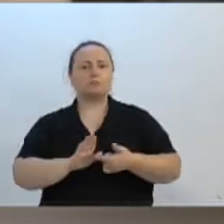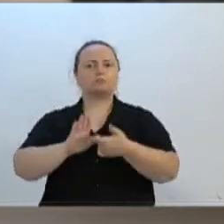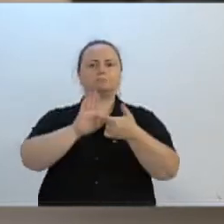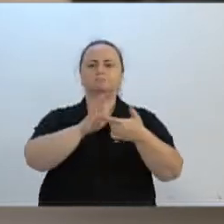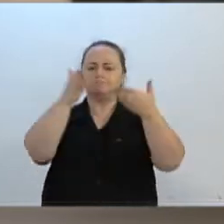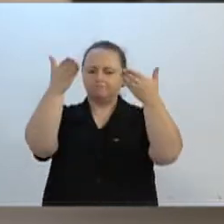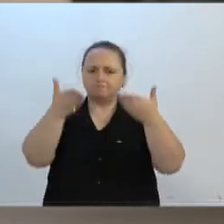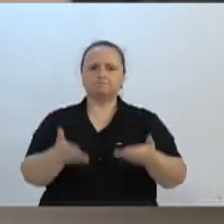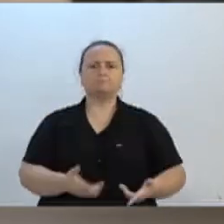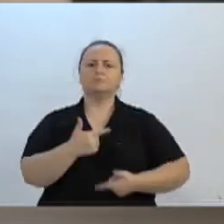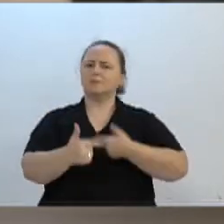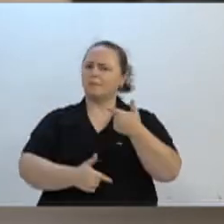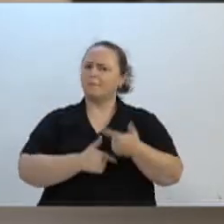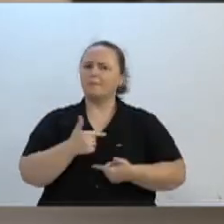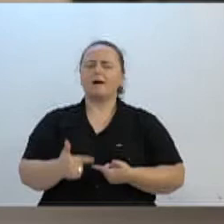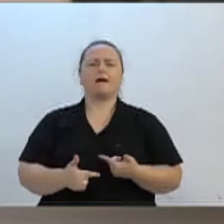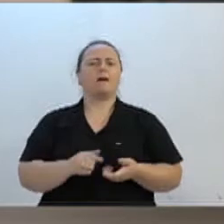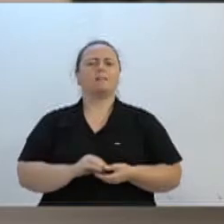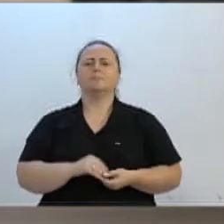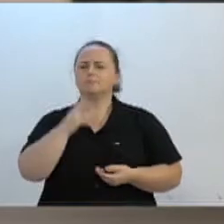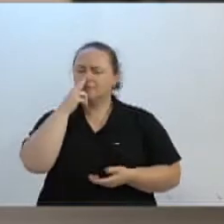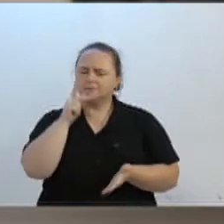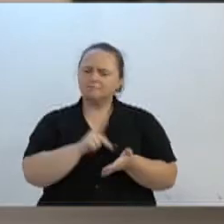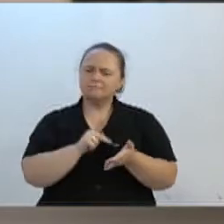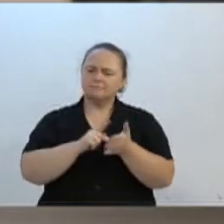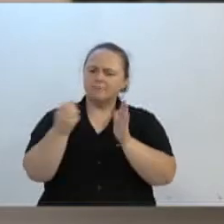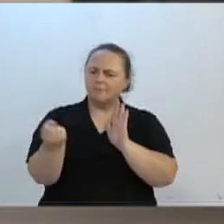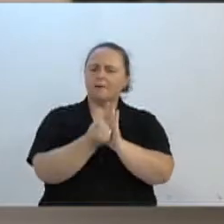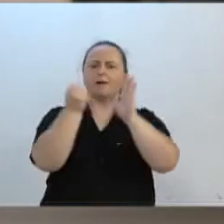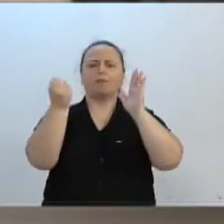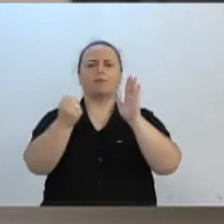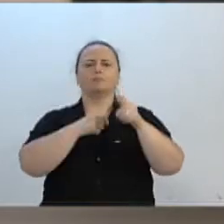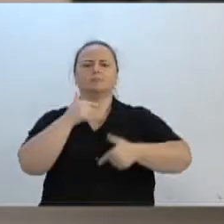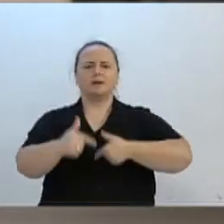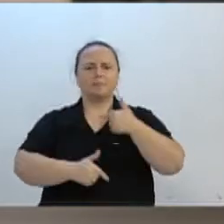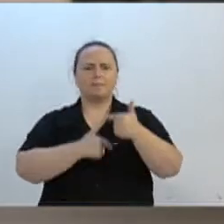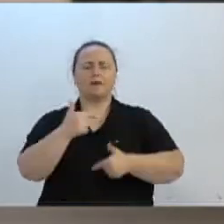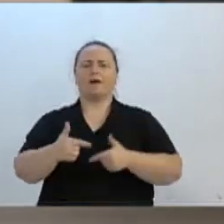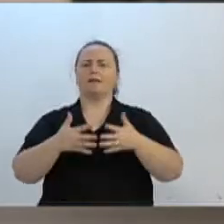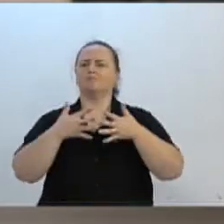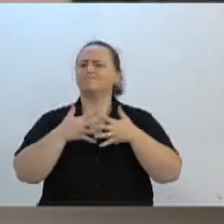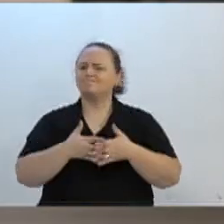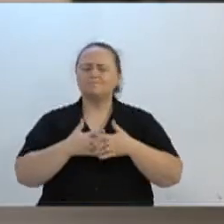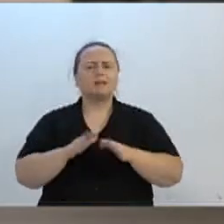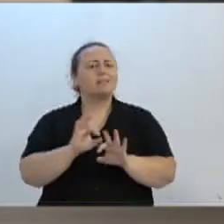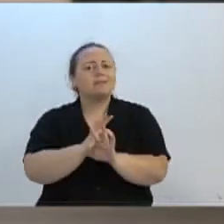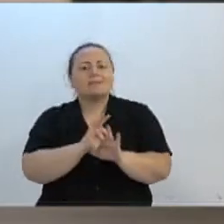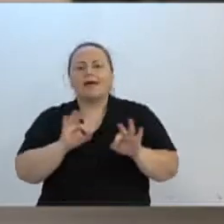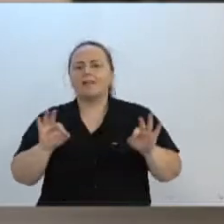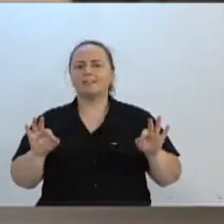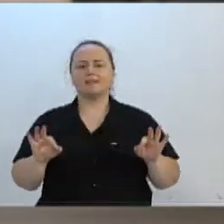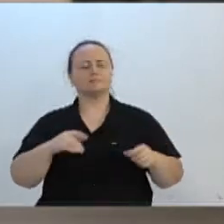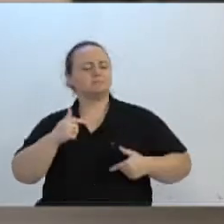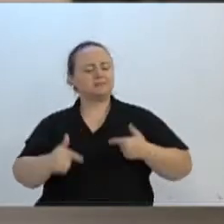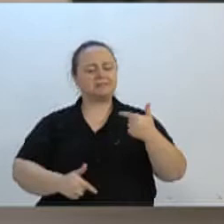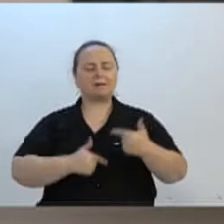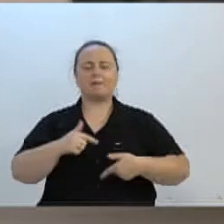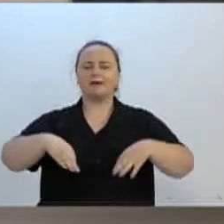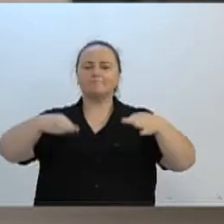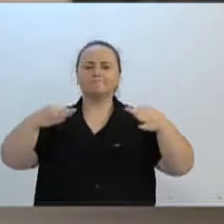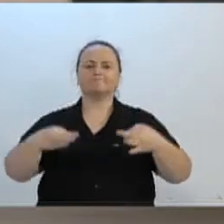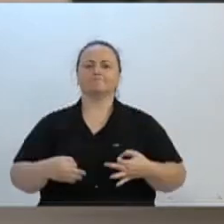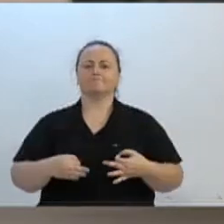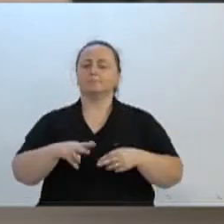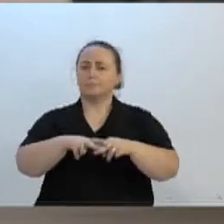a tua passagem, uma passagem marcada por trabalho, não por confusão, não por discussões, e eu acho que é isso que a sociedade espera da gente, que a gente consiga